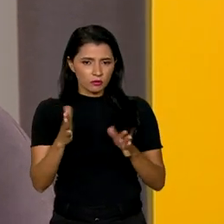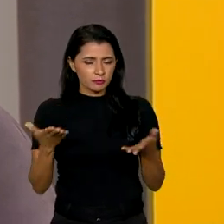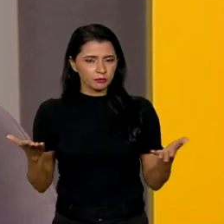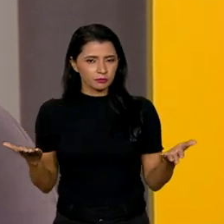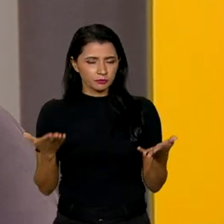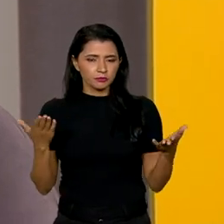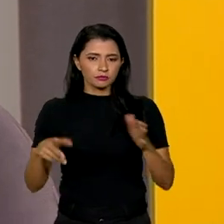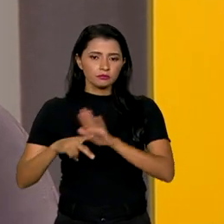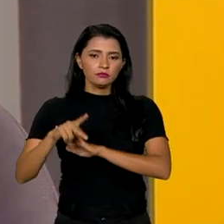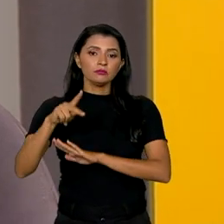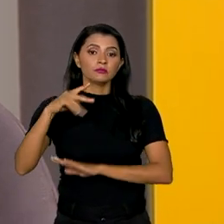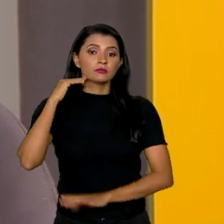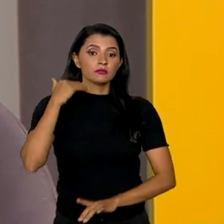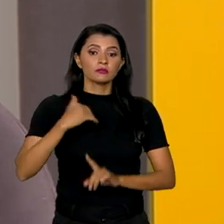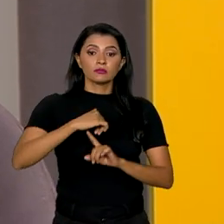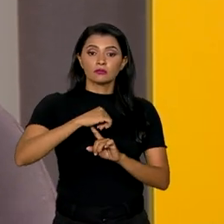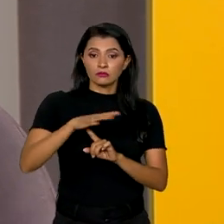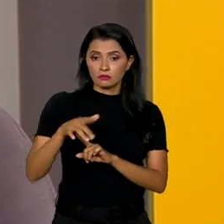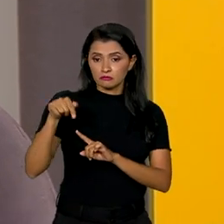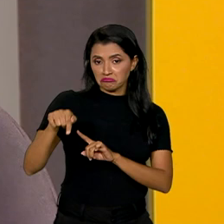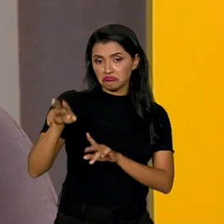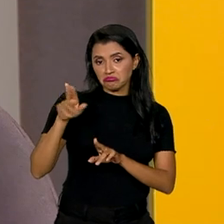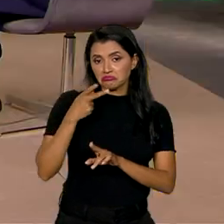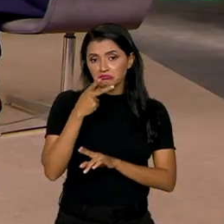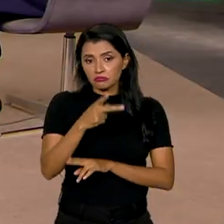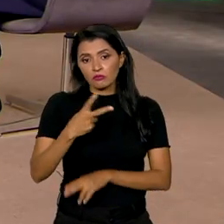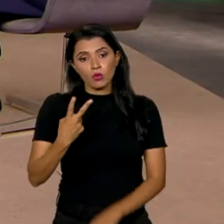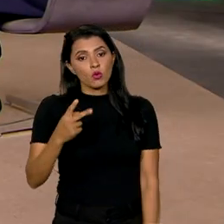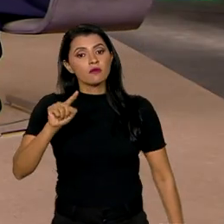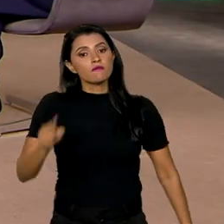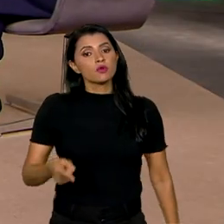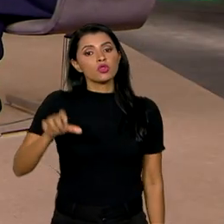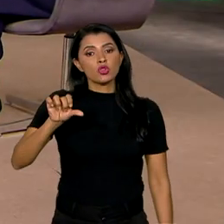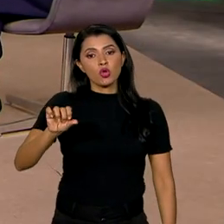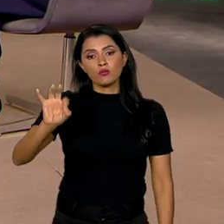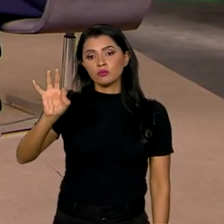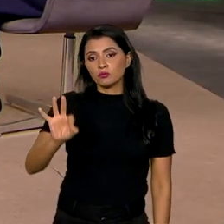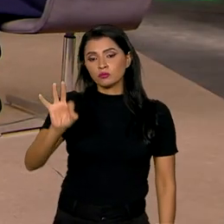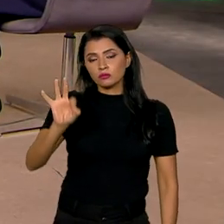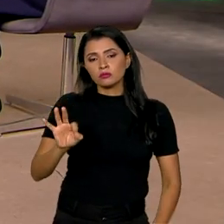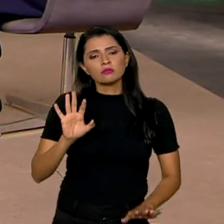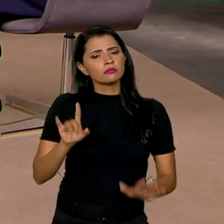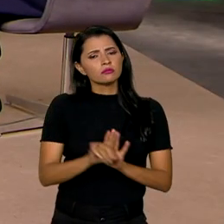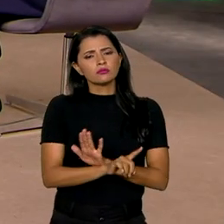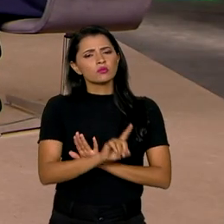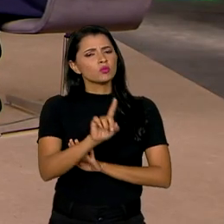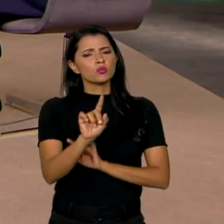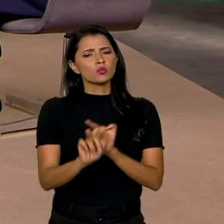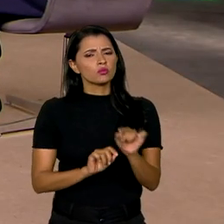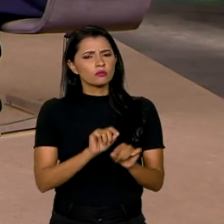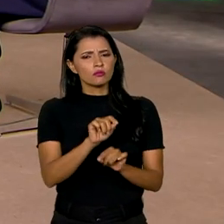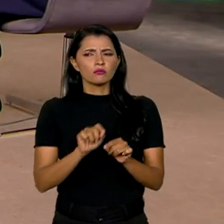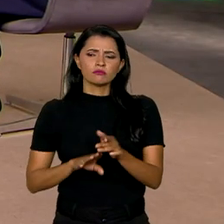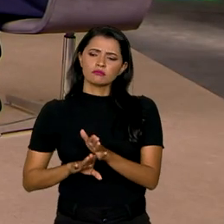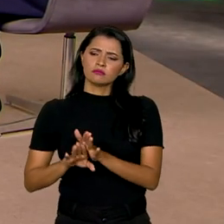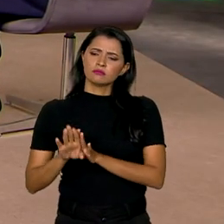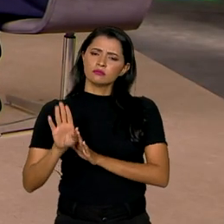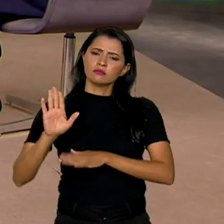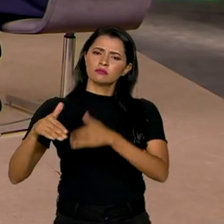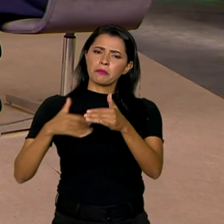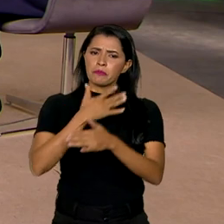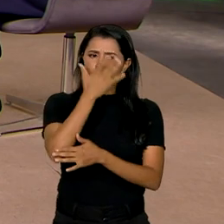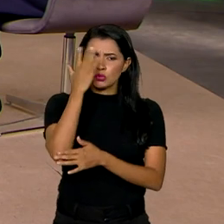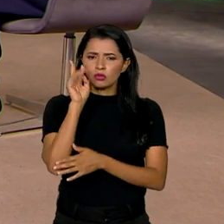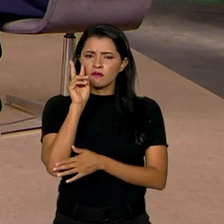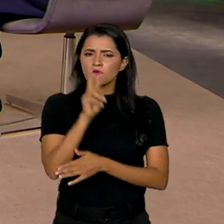do Banco Central ainda é de 2,9%. Agora, o que leva a esse crescimento para quem está nos